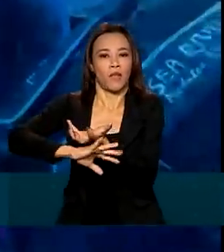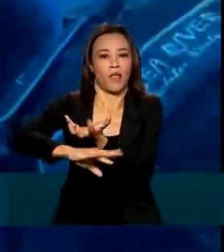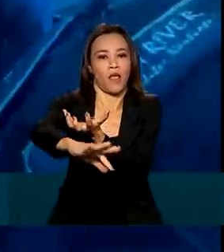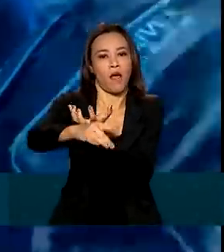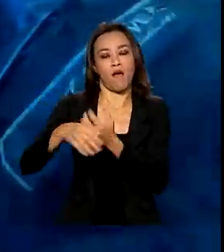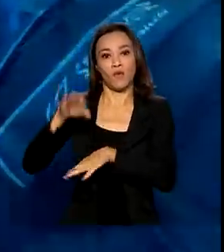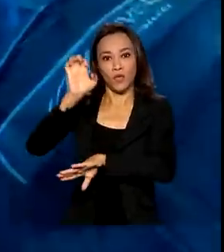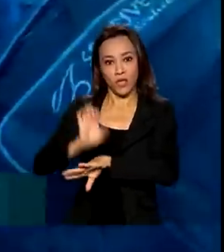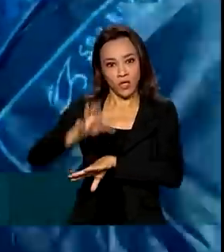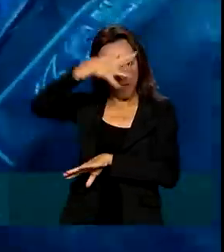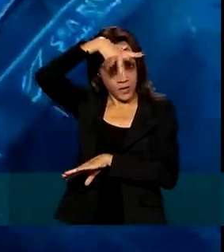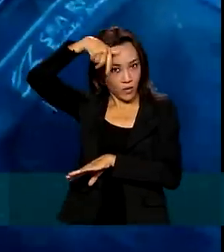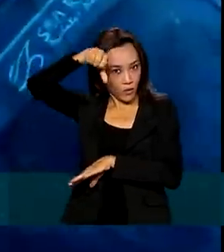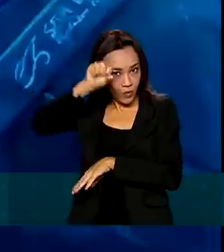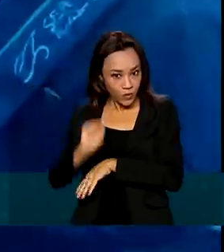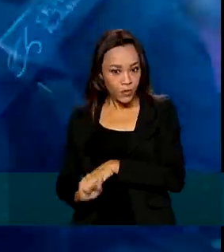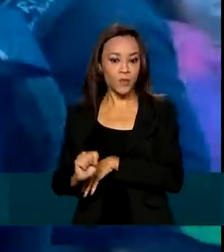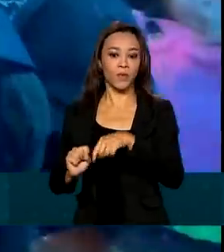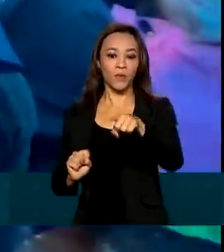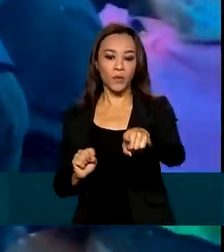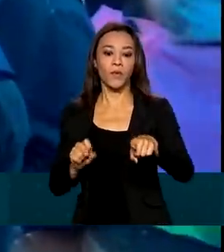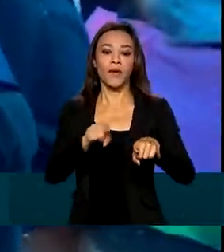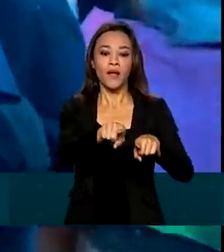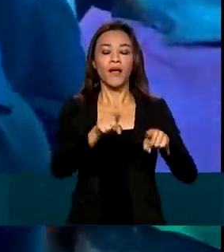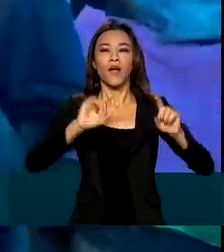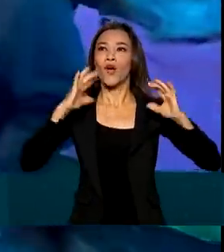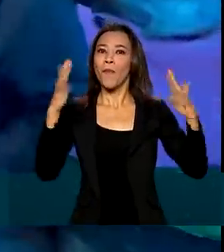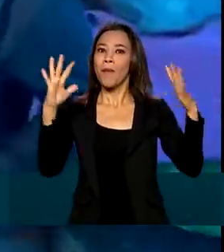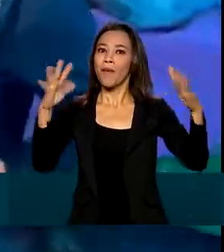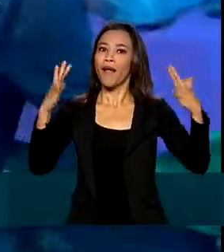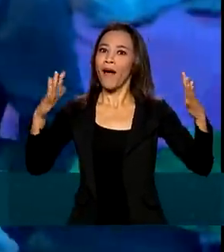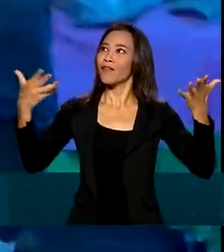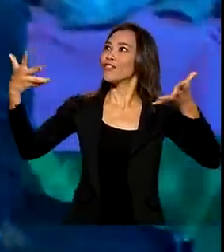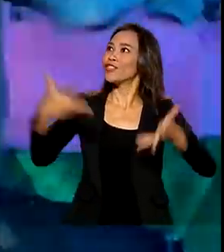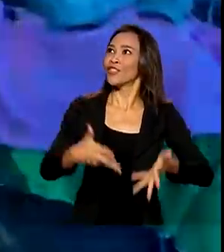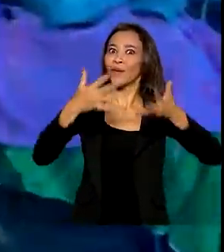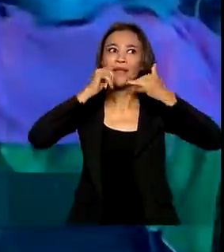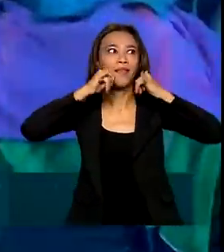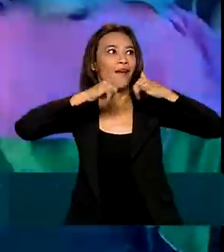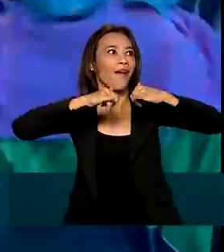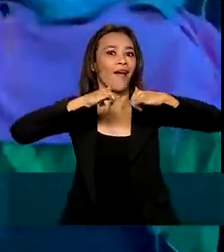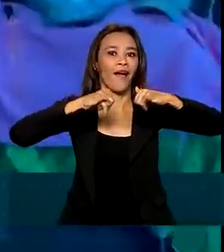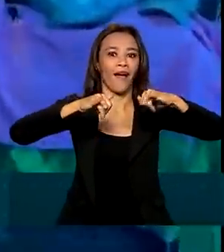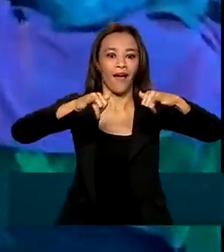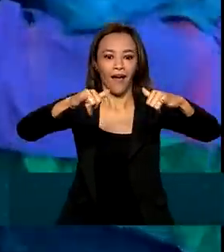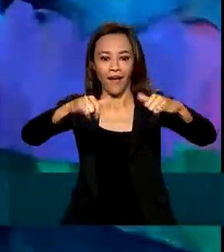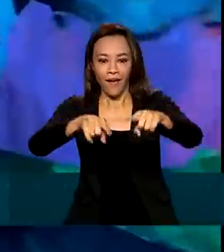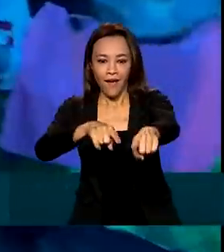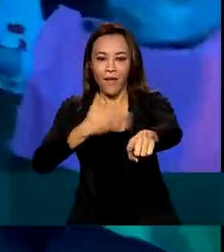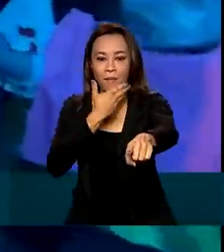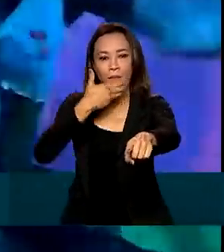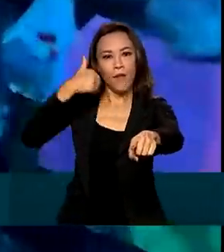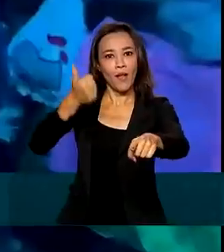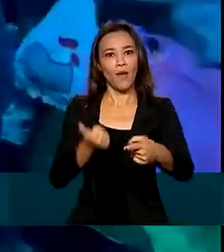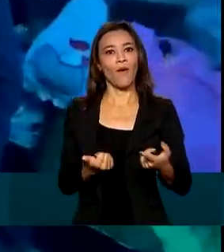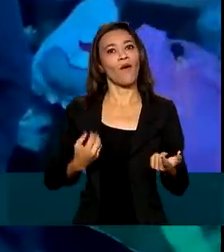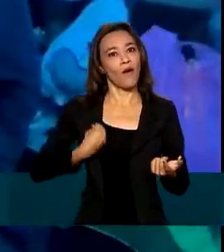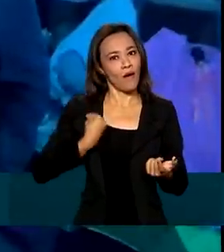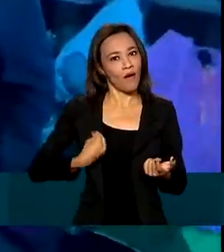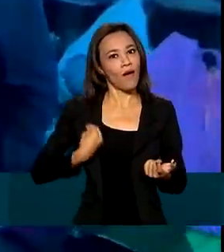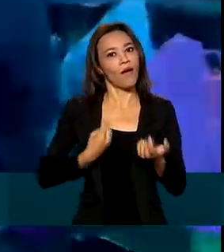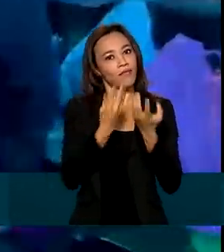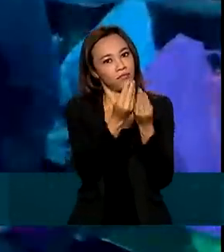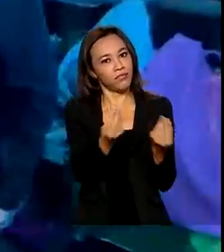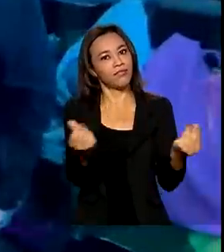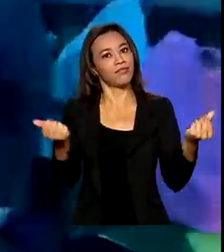beneficiados pelo programa Ilumina Pantanal, comemoraram a chegada da energia, que trouxe melhores condições de vida e mais